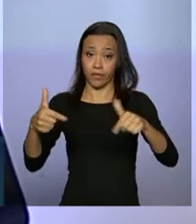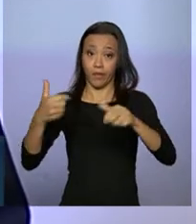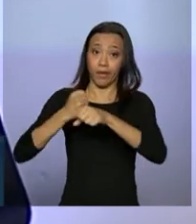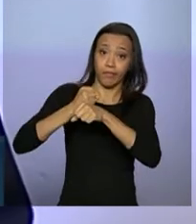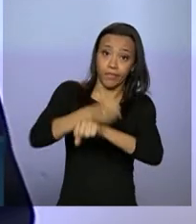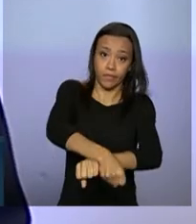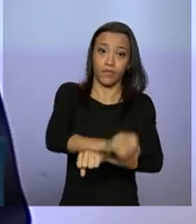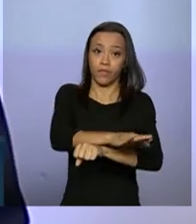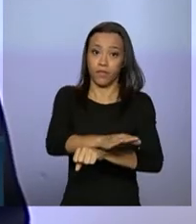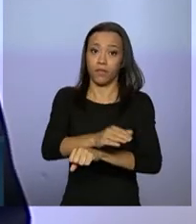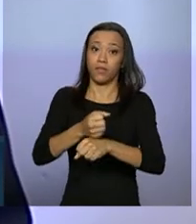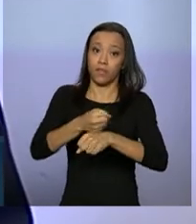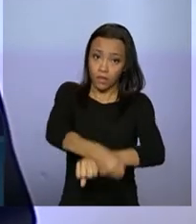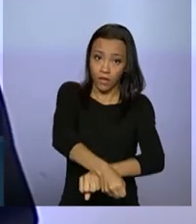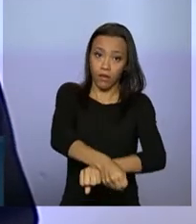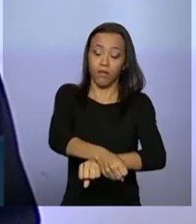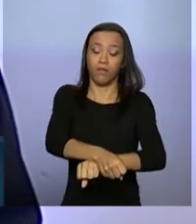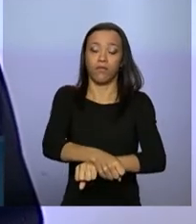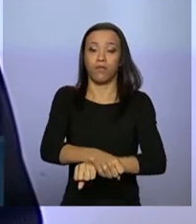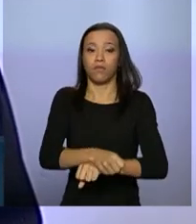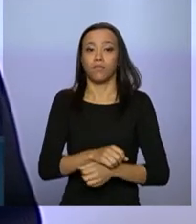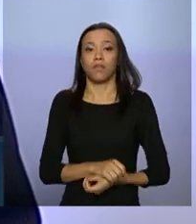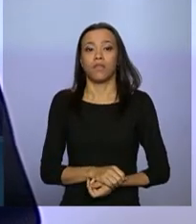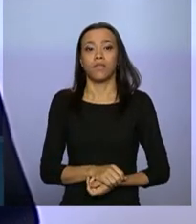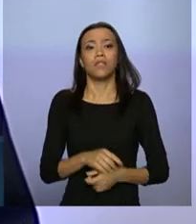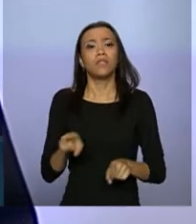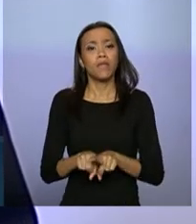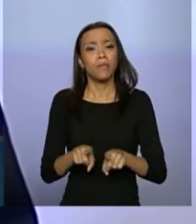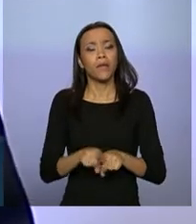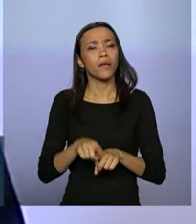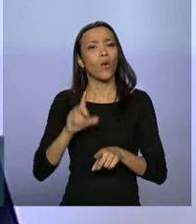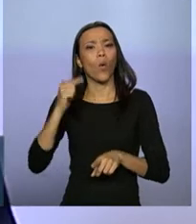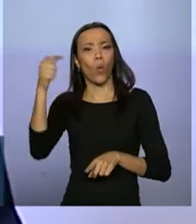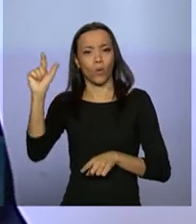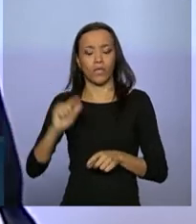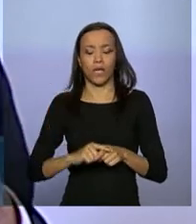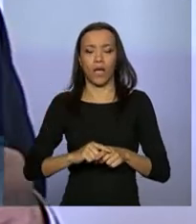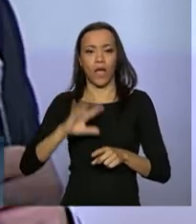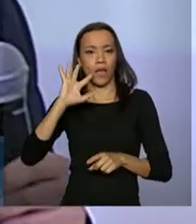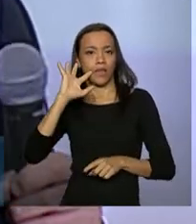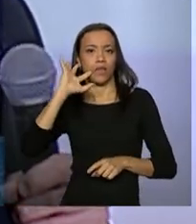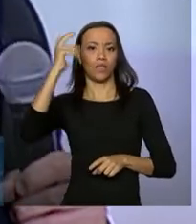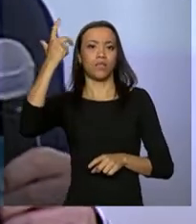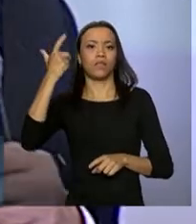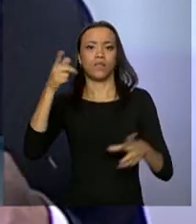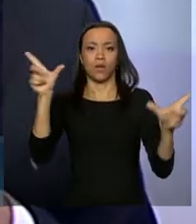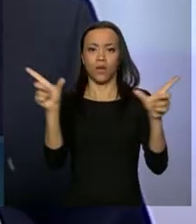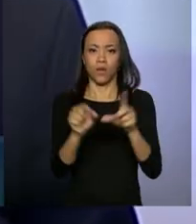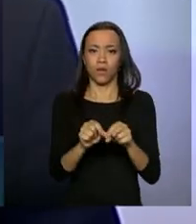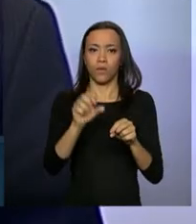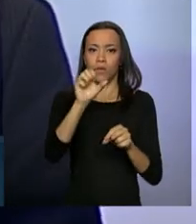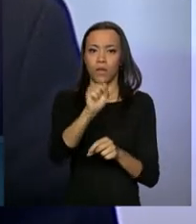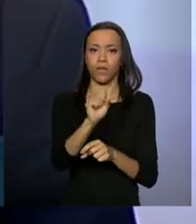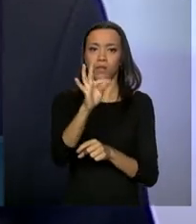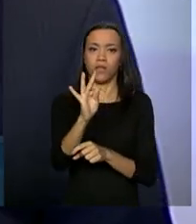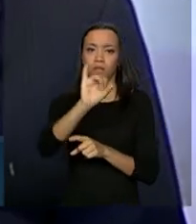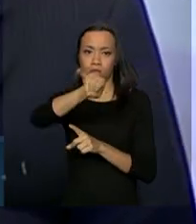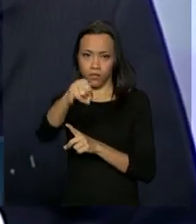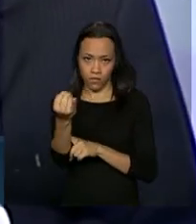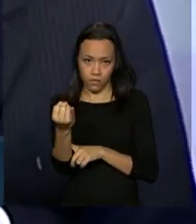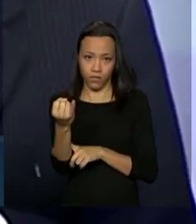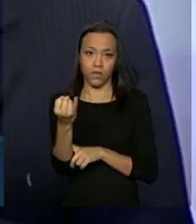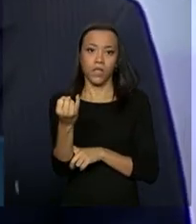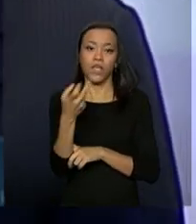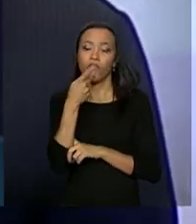decisão do Supremo, que concedeu uma liminar, suspendendo a publicação